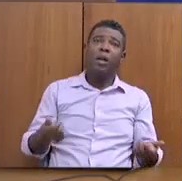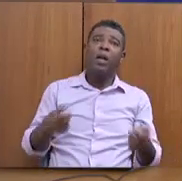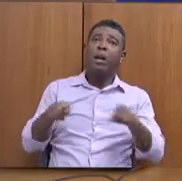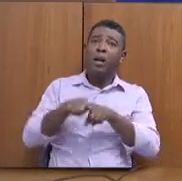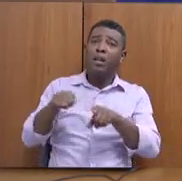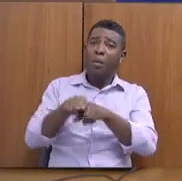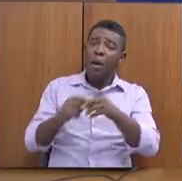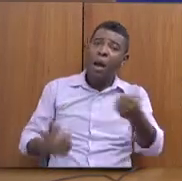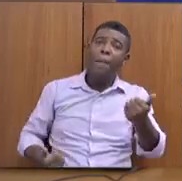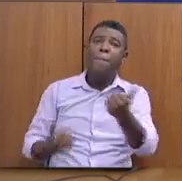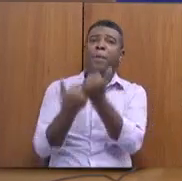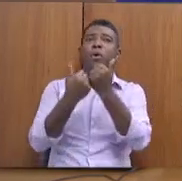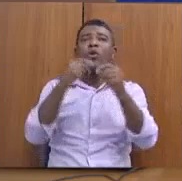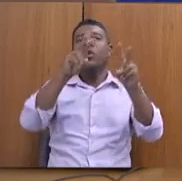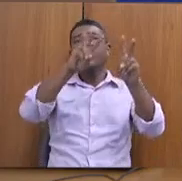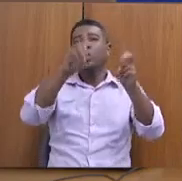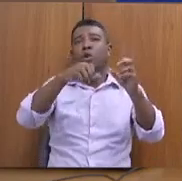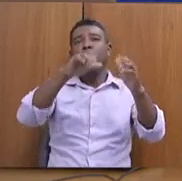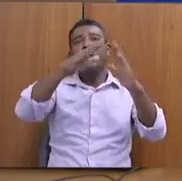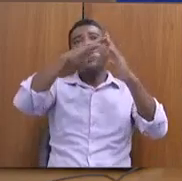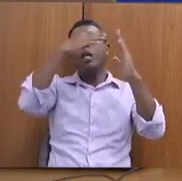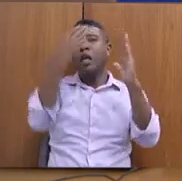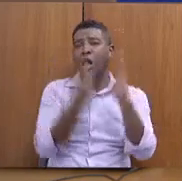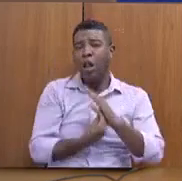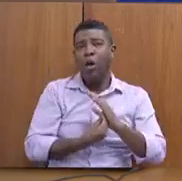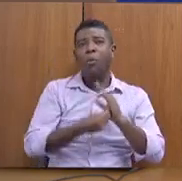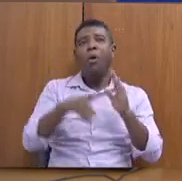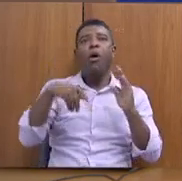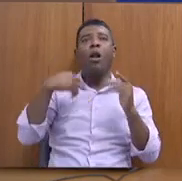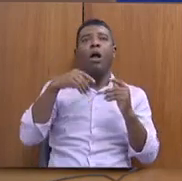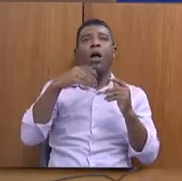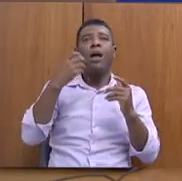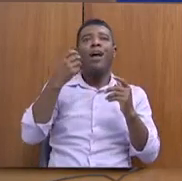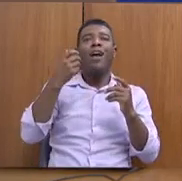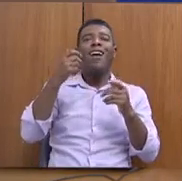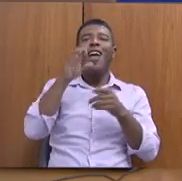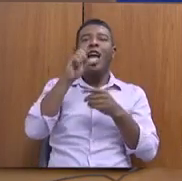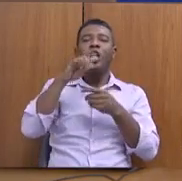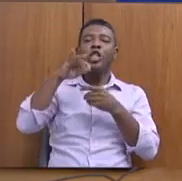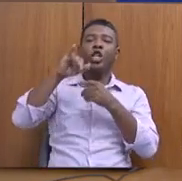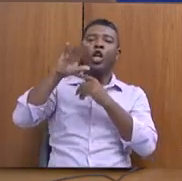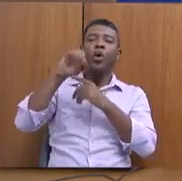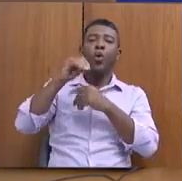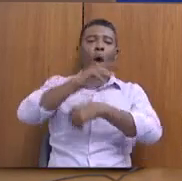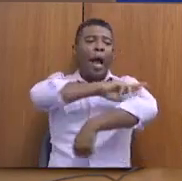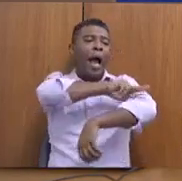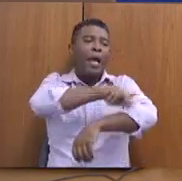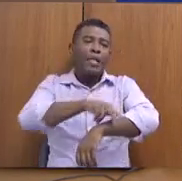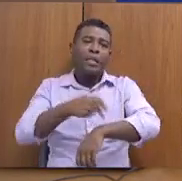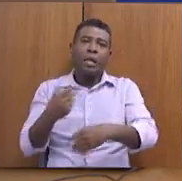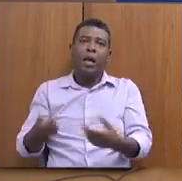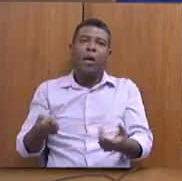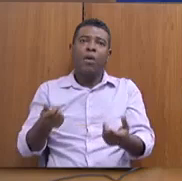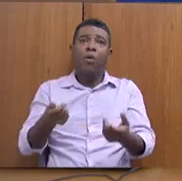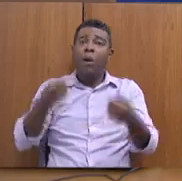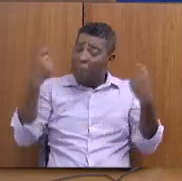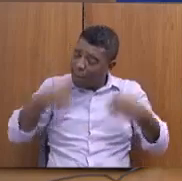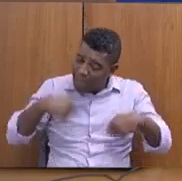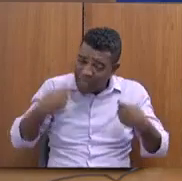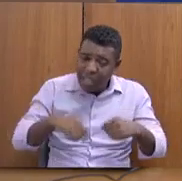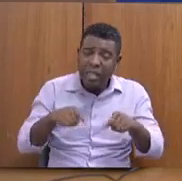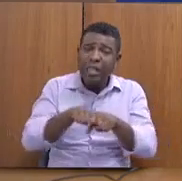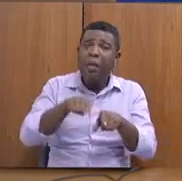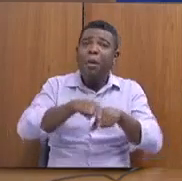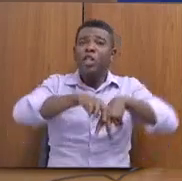para as questões quilombolas, éticos, raciais e de gênero. E aí, eu não tenho tido o que falar para o povo, porque nós estamos